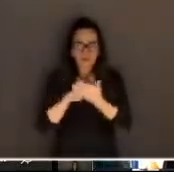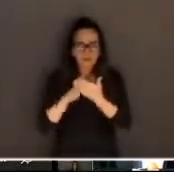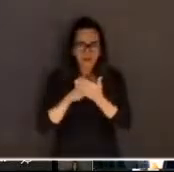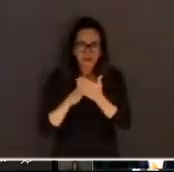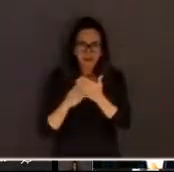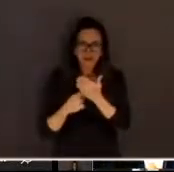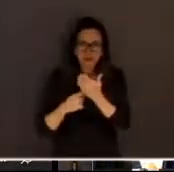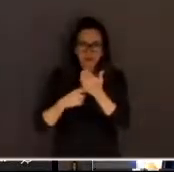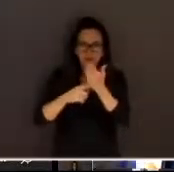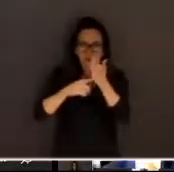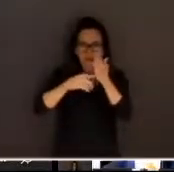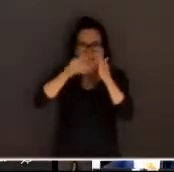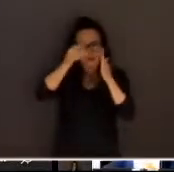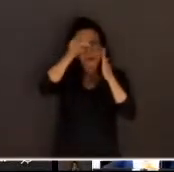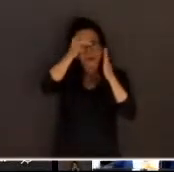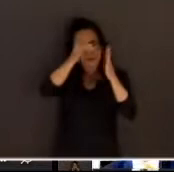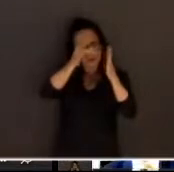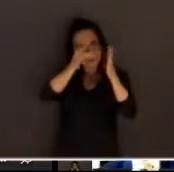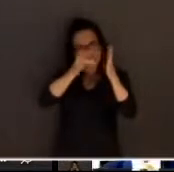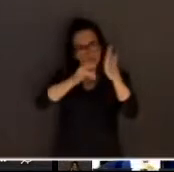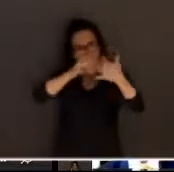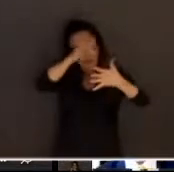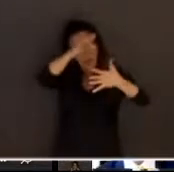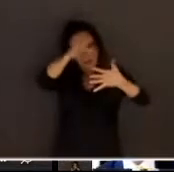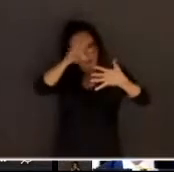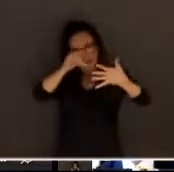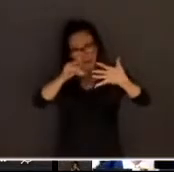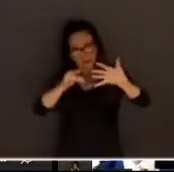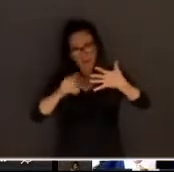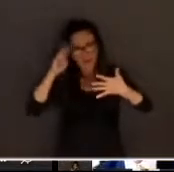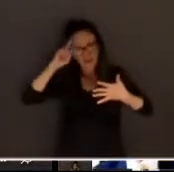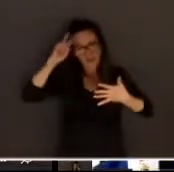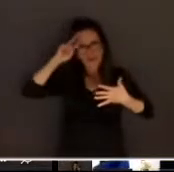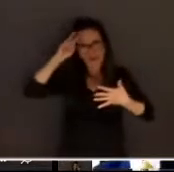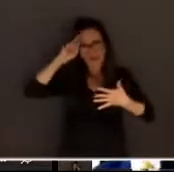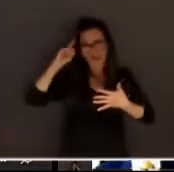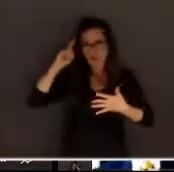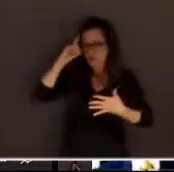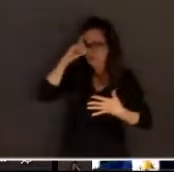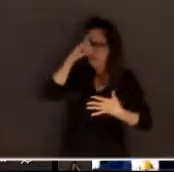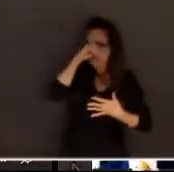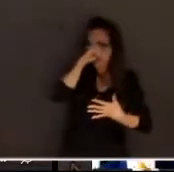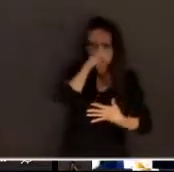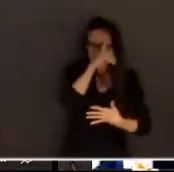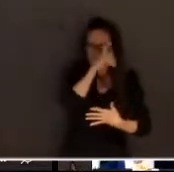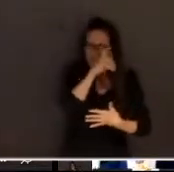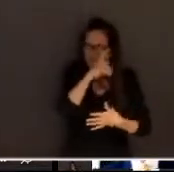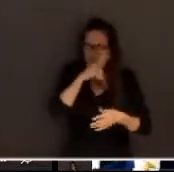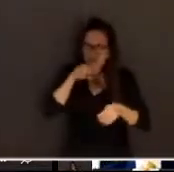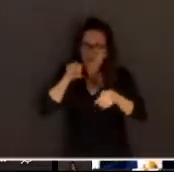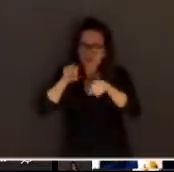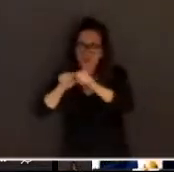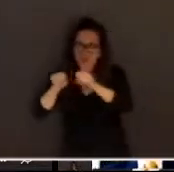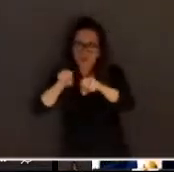narra quatro histórias macabras permeadas por assassinatos.